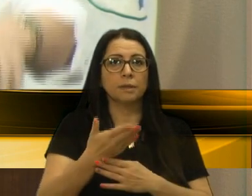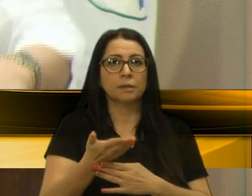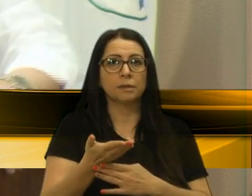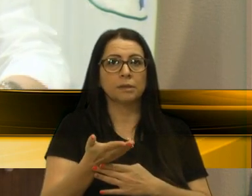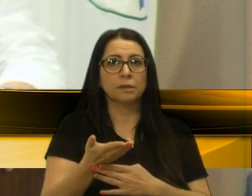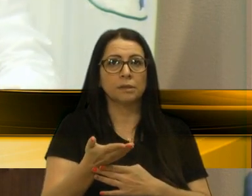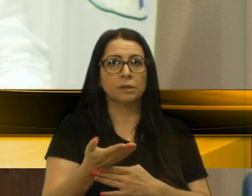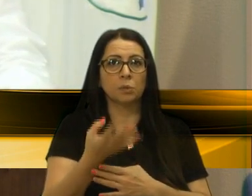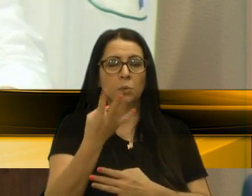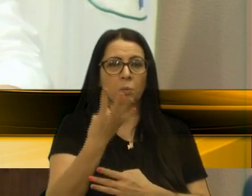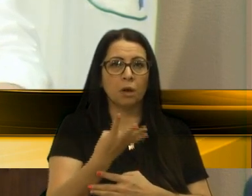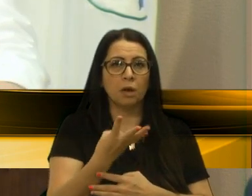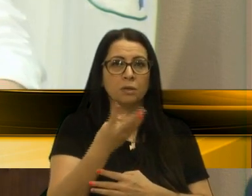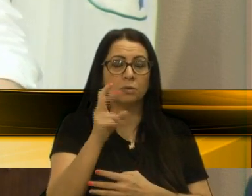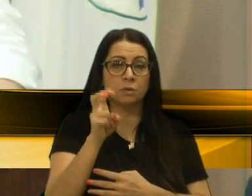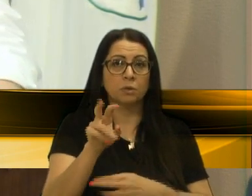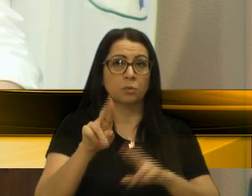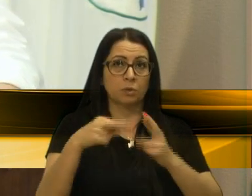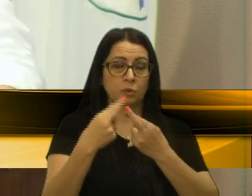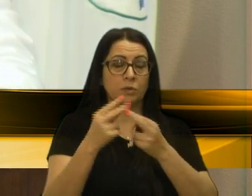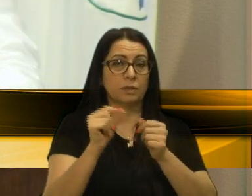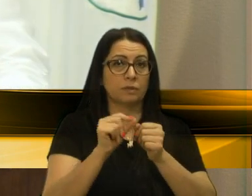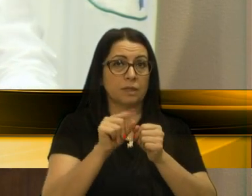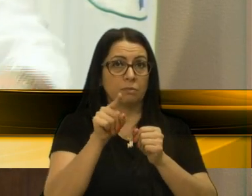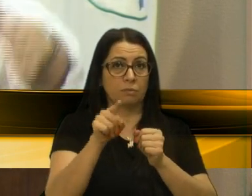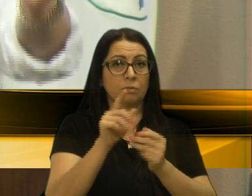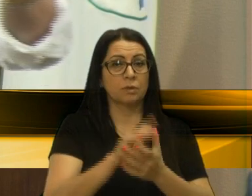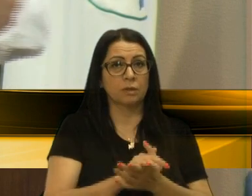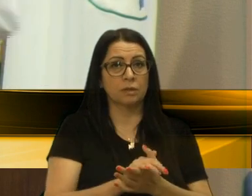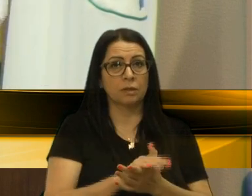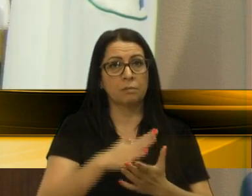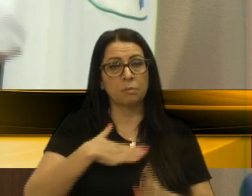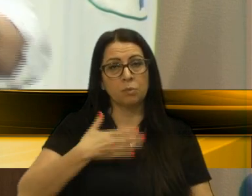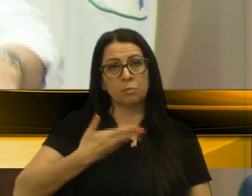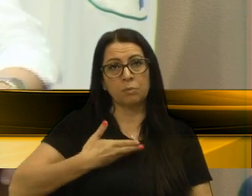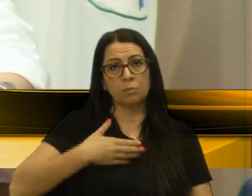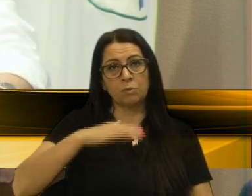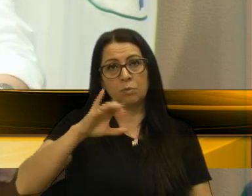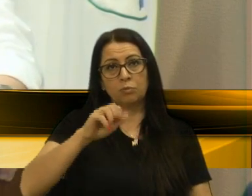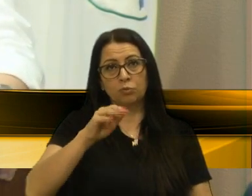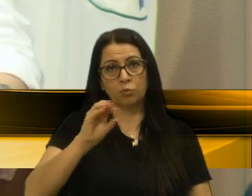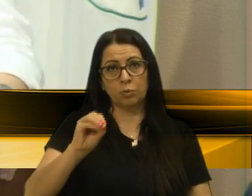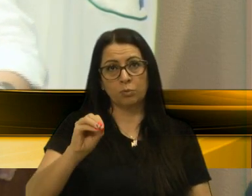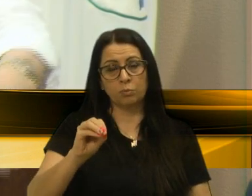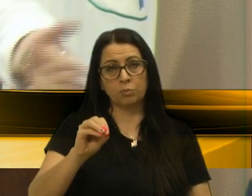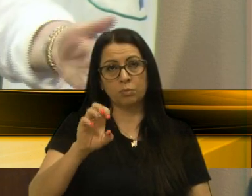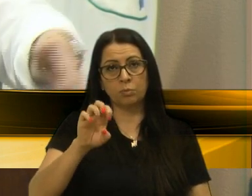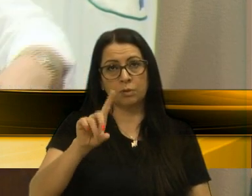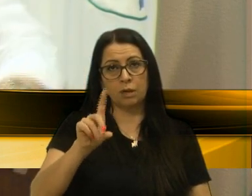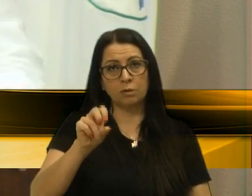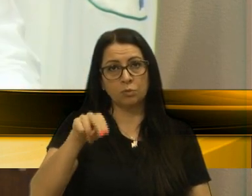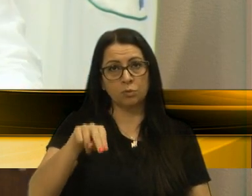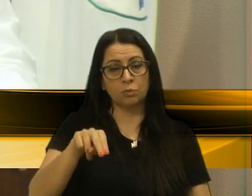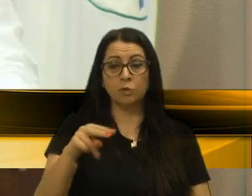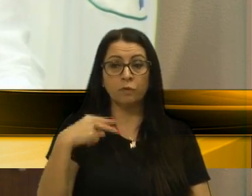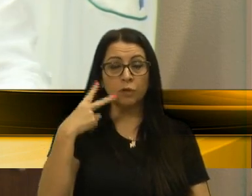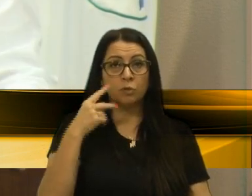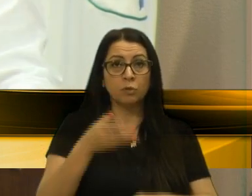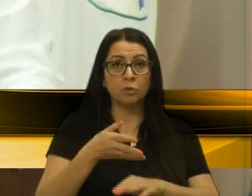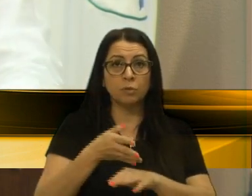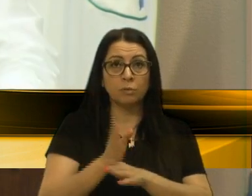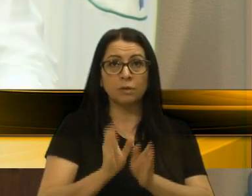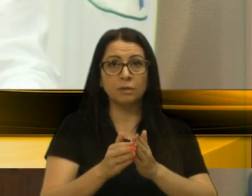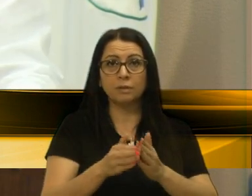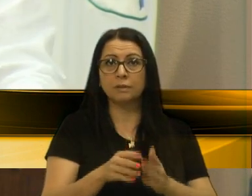quatro, cinco reuniões que fizemos com ela, meu amigo João, meu amigo Edson Marquioros, nosso vereador da comissão,